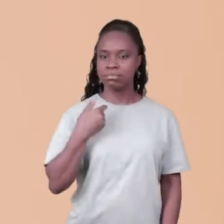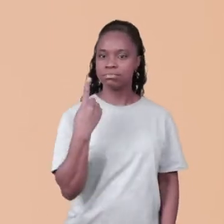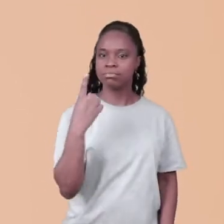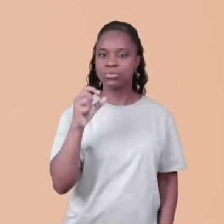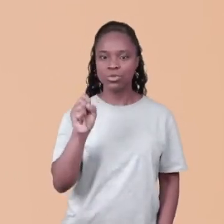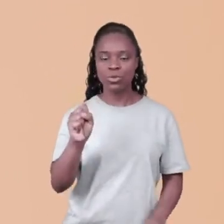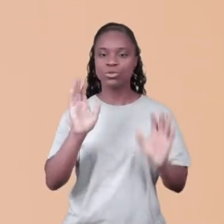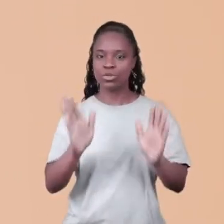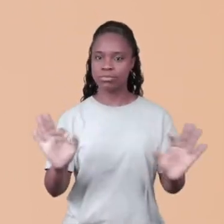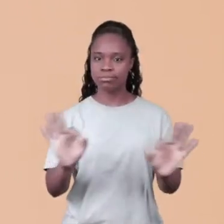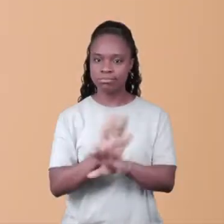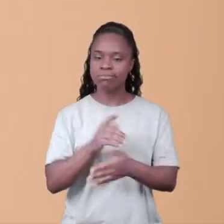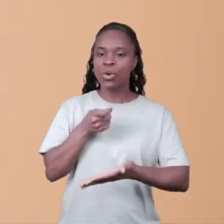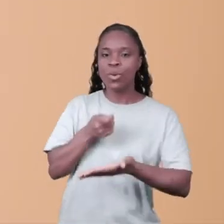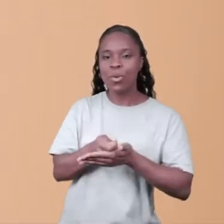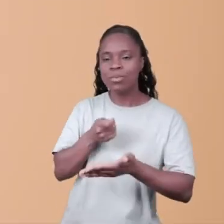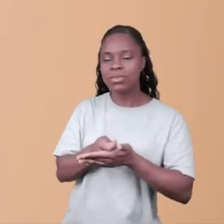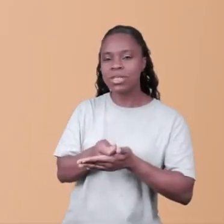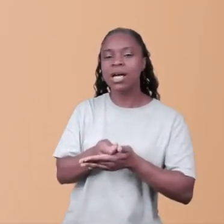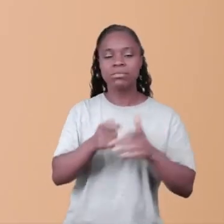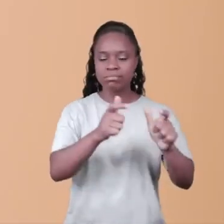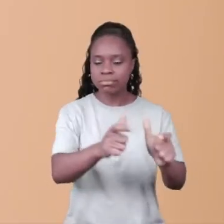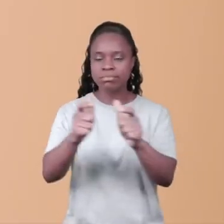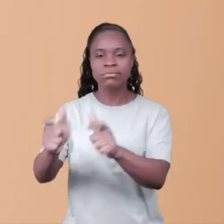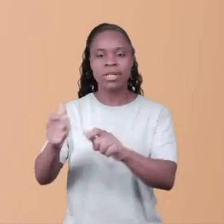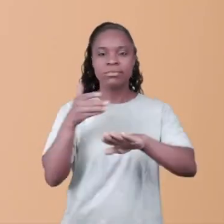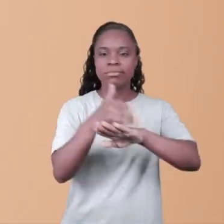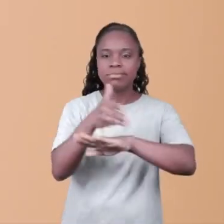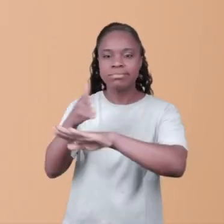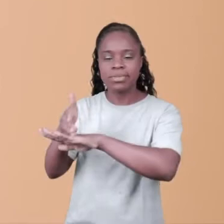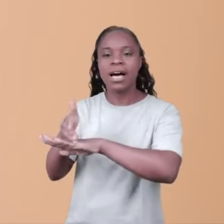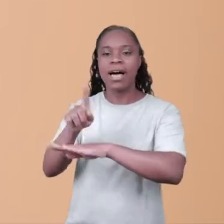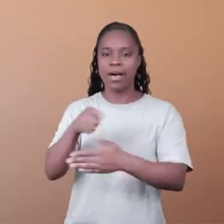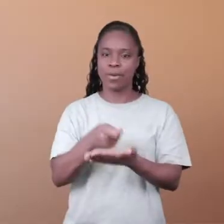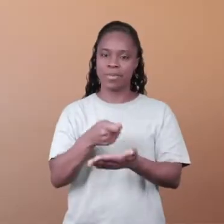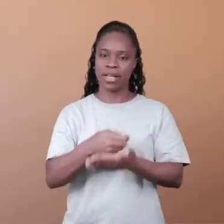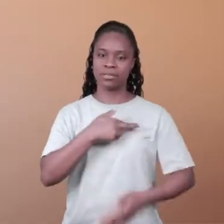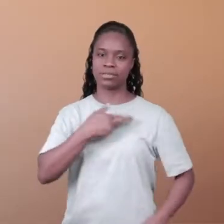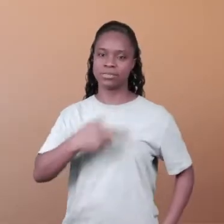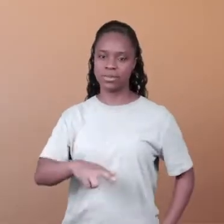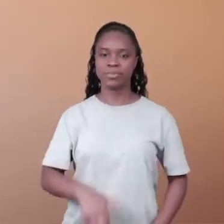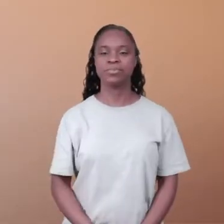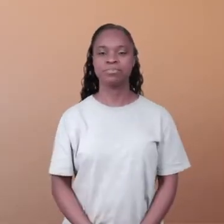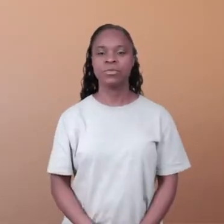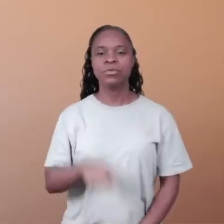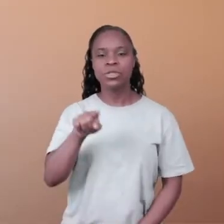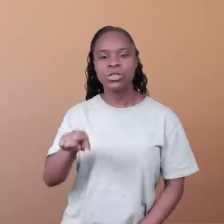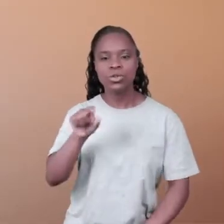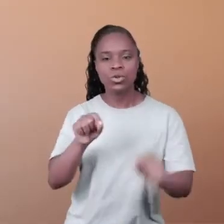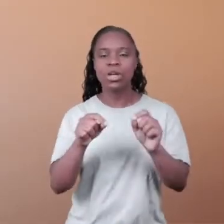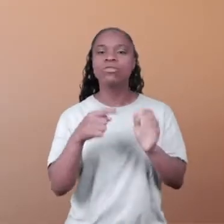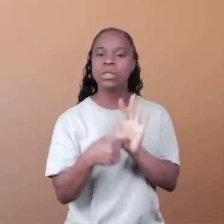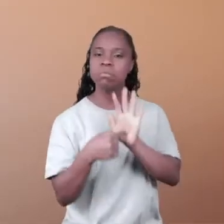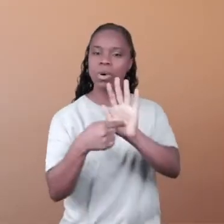18 anos, que é a maioridade, tem o dever de entrar para uma religião em